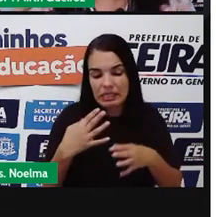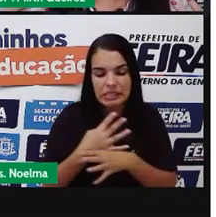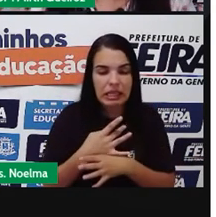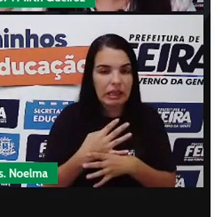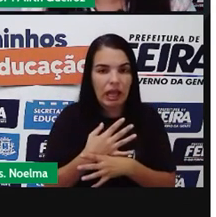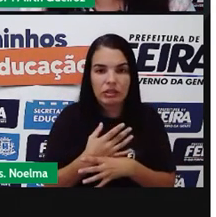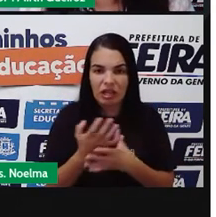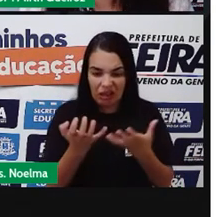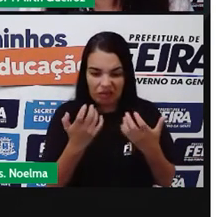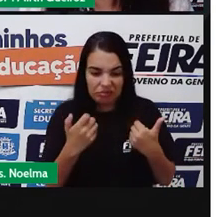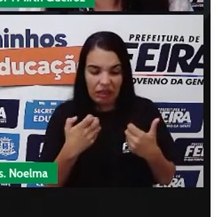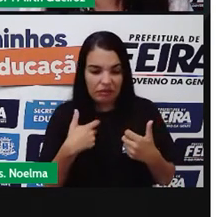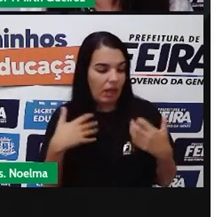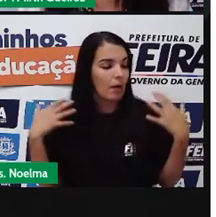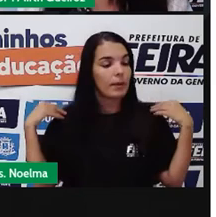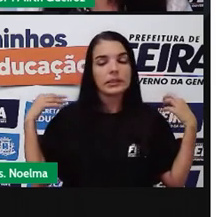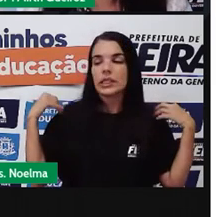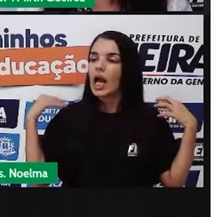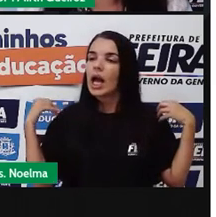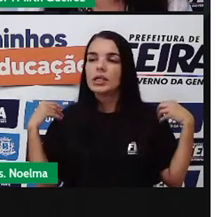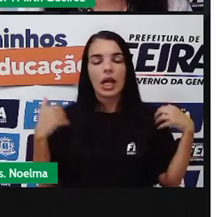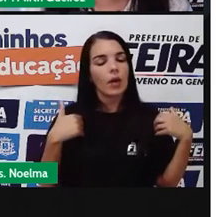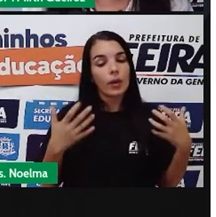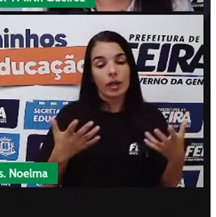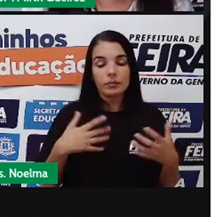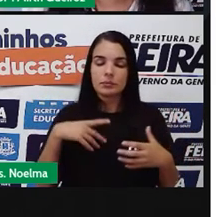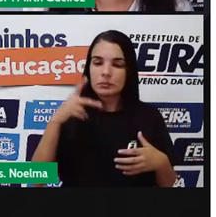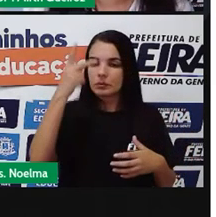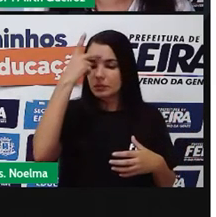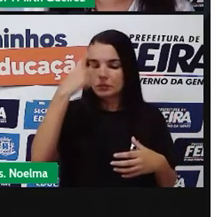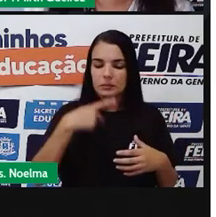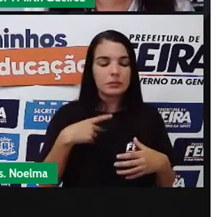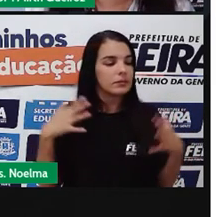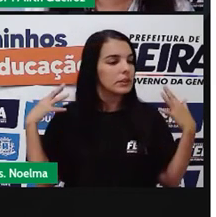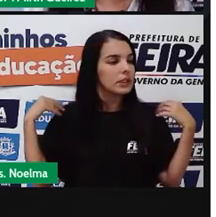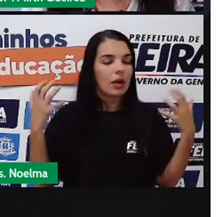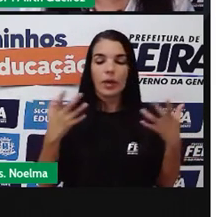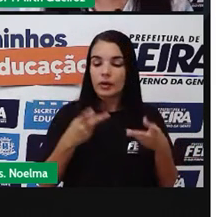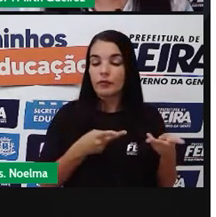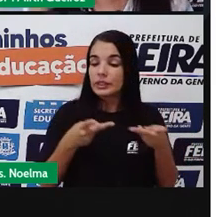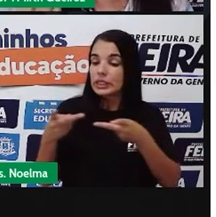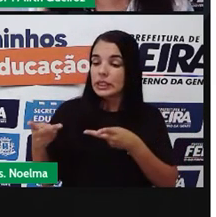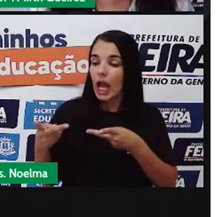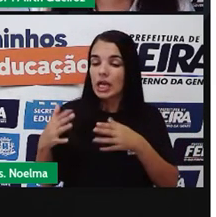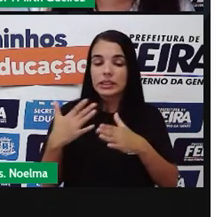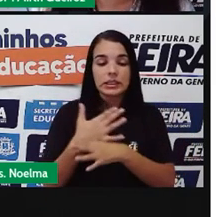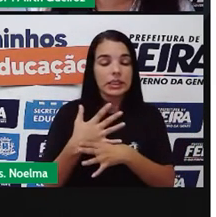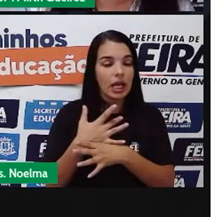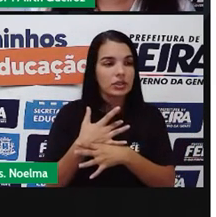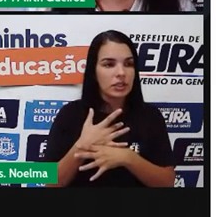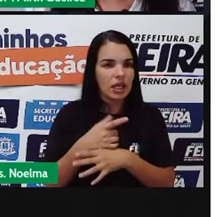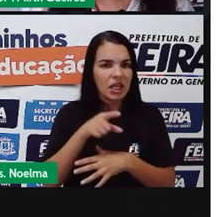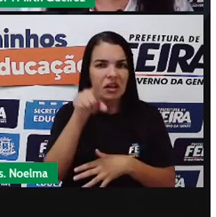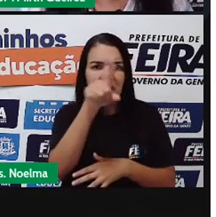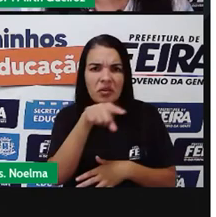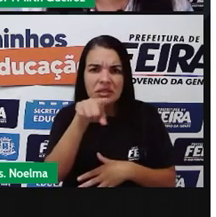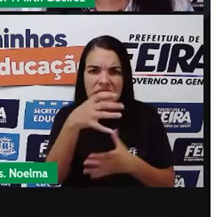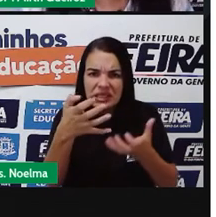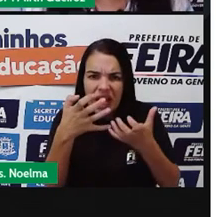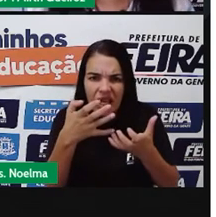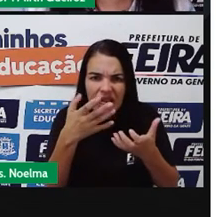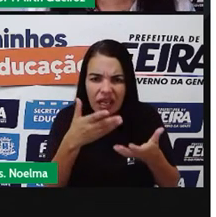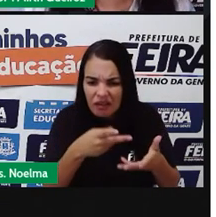Vamos supor, sou turista, eu vou turistar por aí, né? Vou visitar aí alguns locais. Vocês se interessariam em